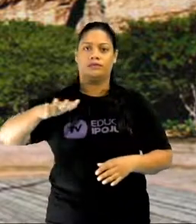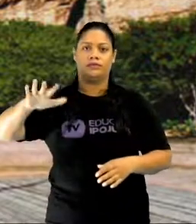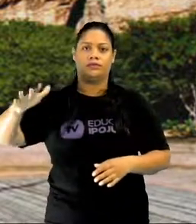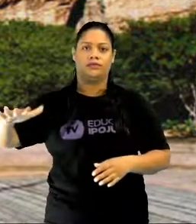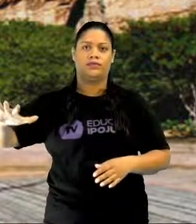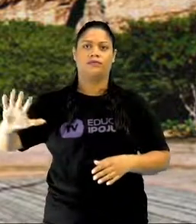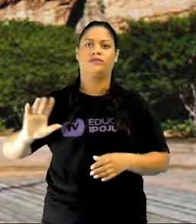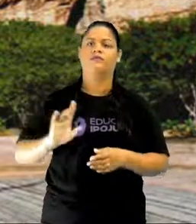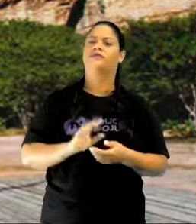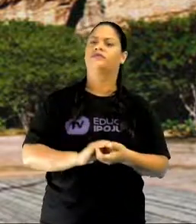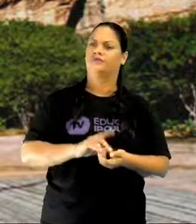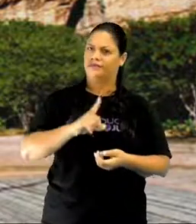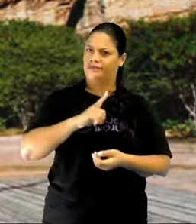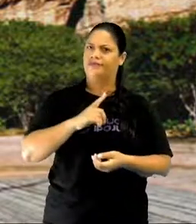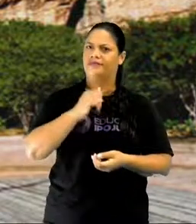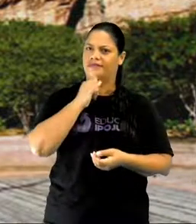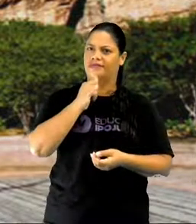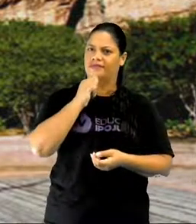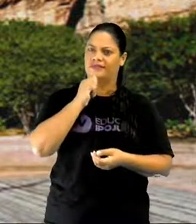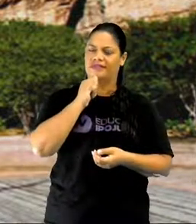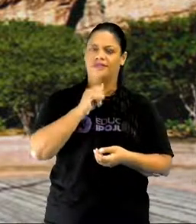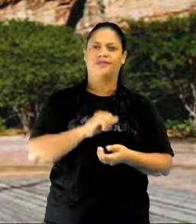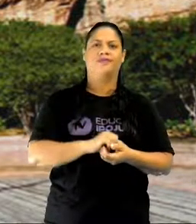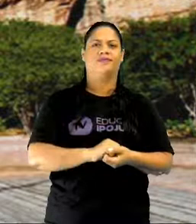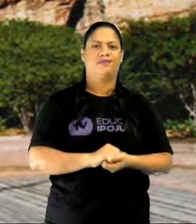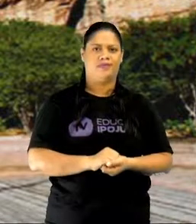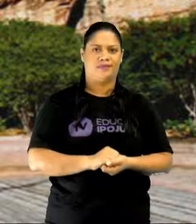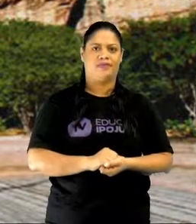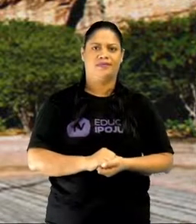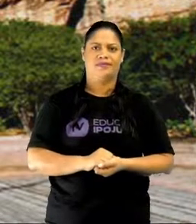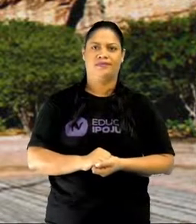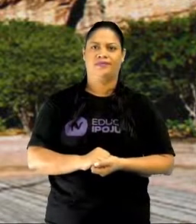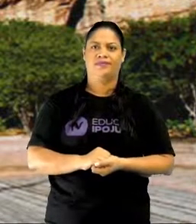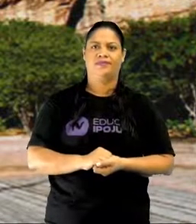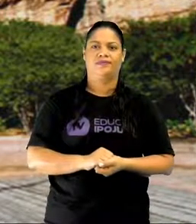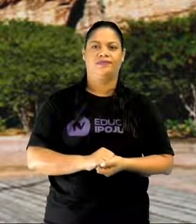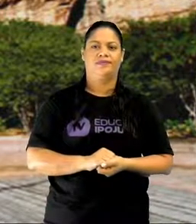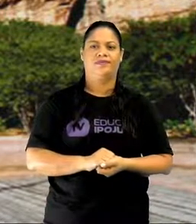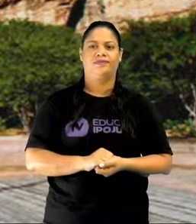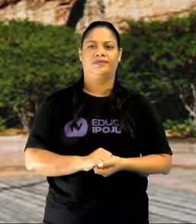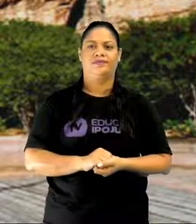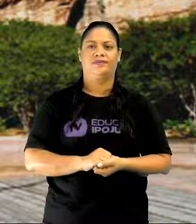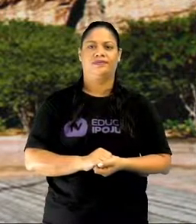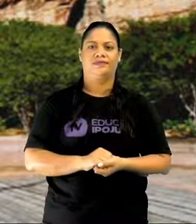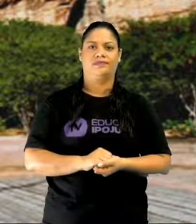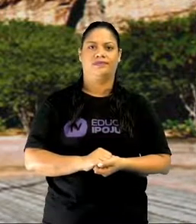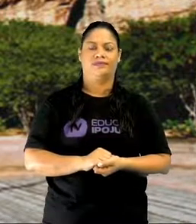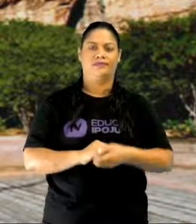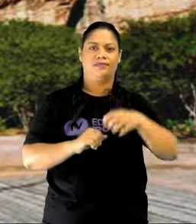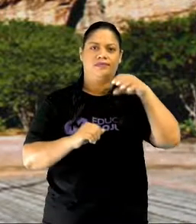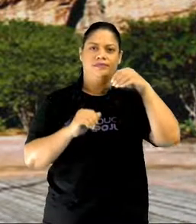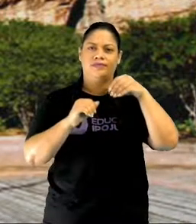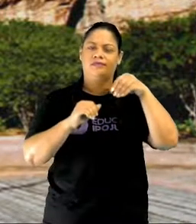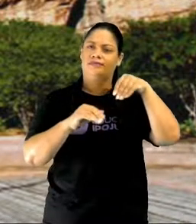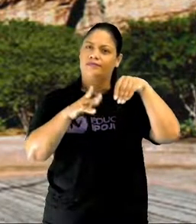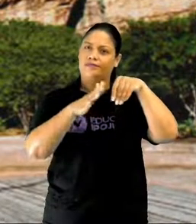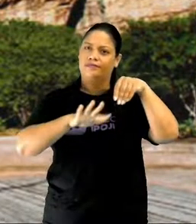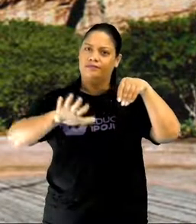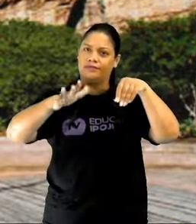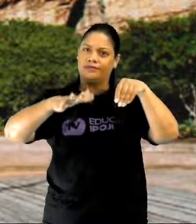E a gente tem aqui um exemplo na nossa imagem de uma erosão eólica,